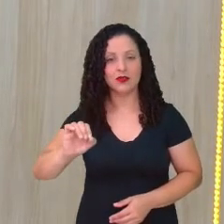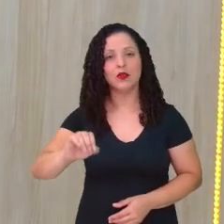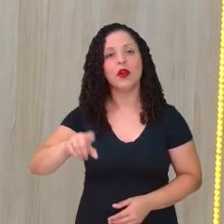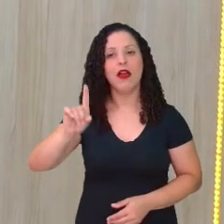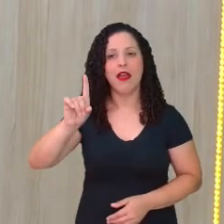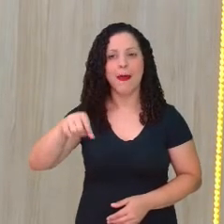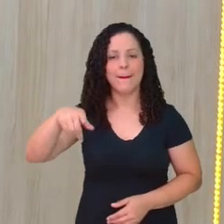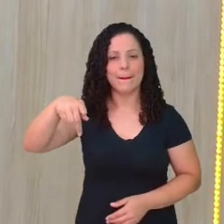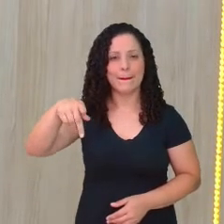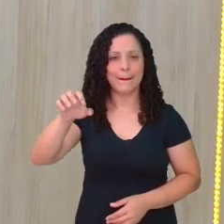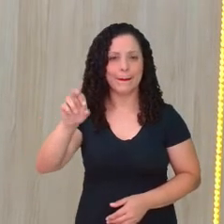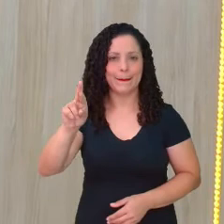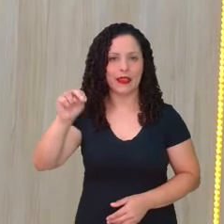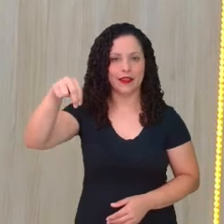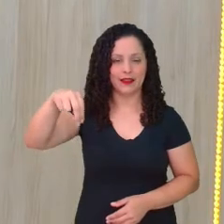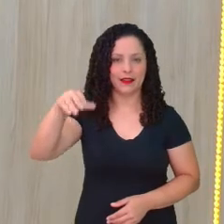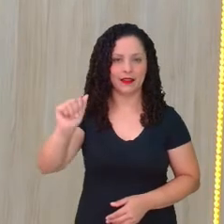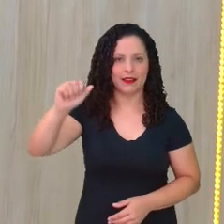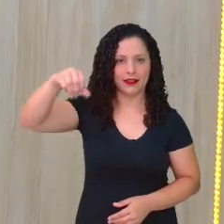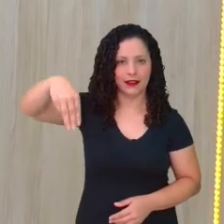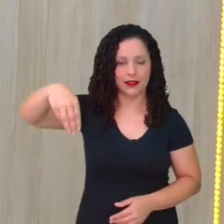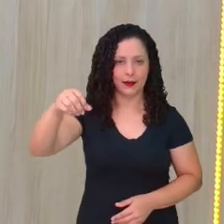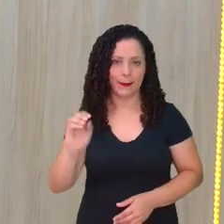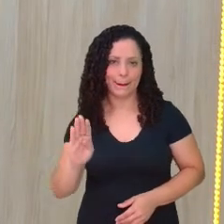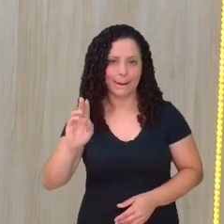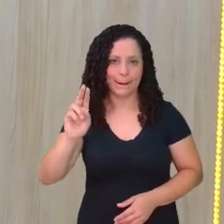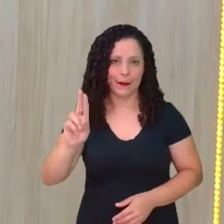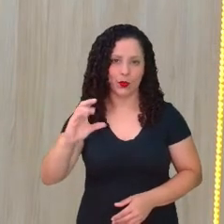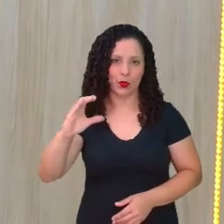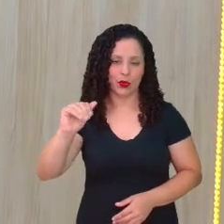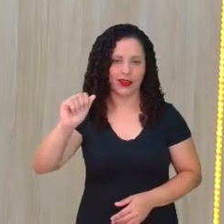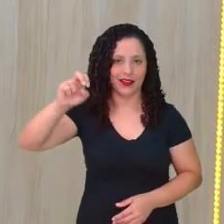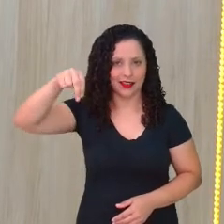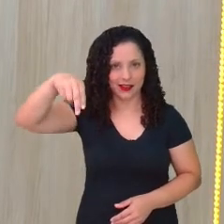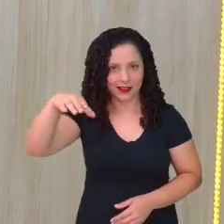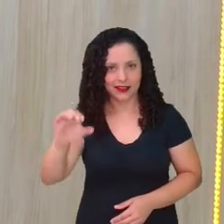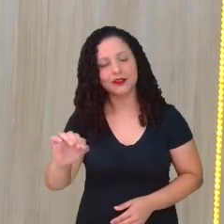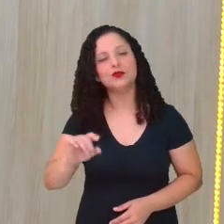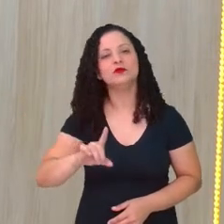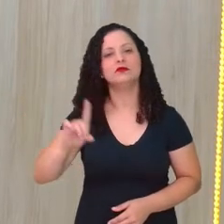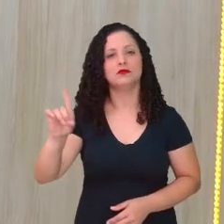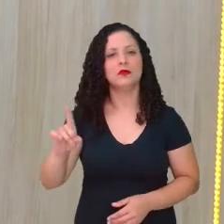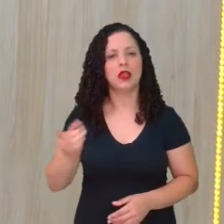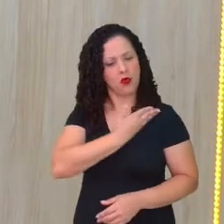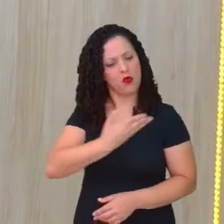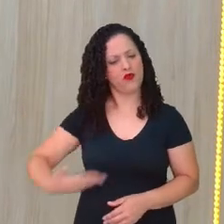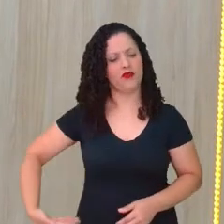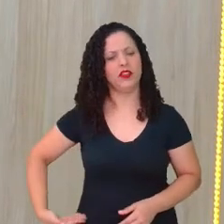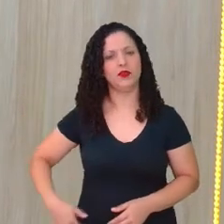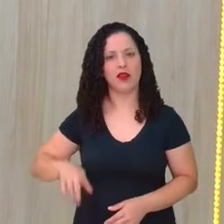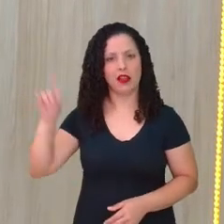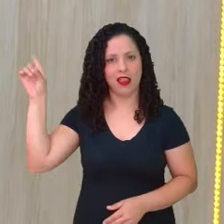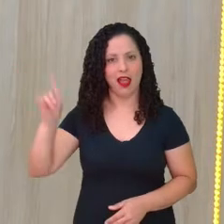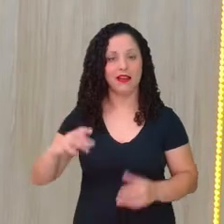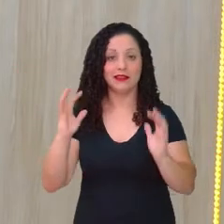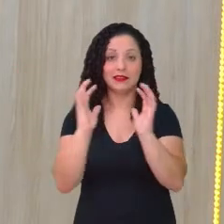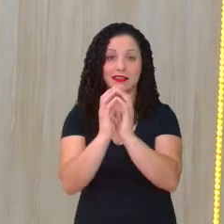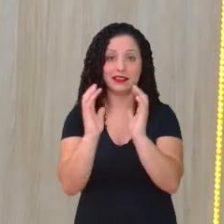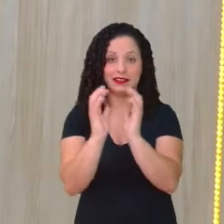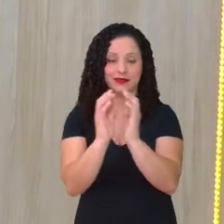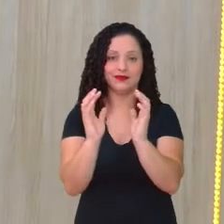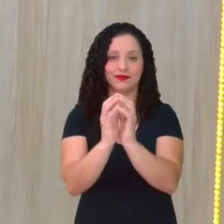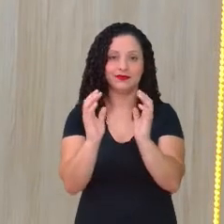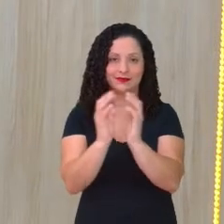não é? Hoje. Mas ela foi estudante, não é? De uma escola pública ali da Rua da Aurora, não é?